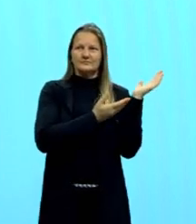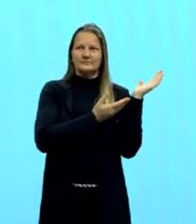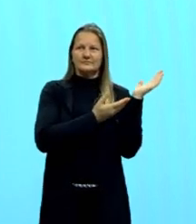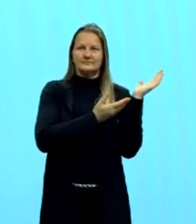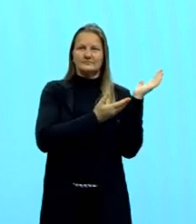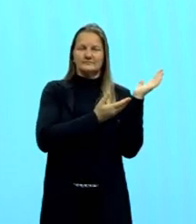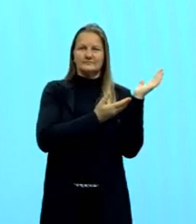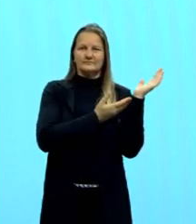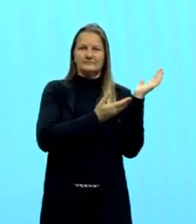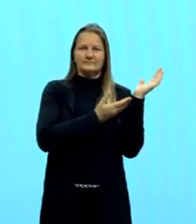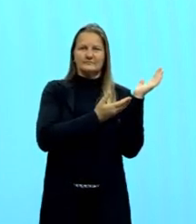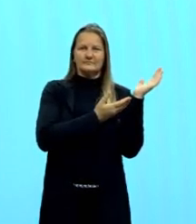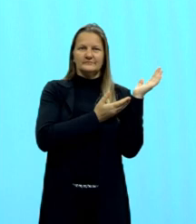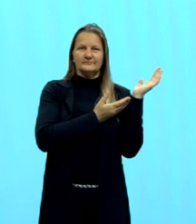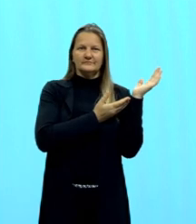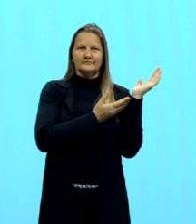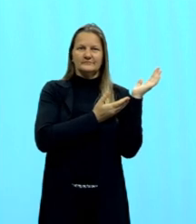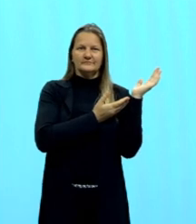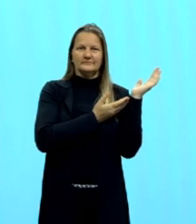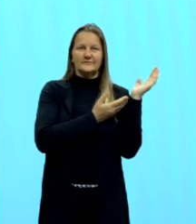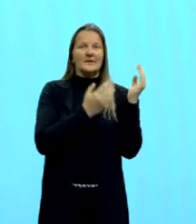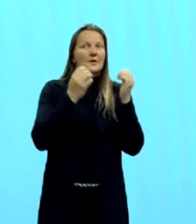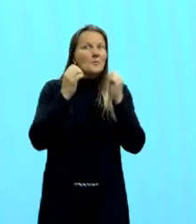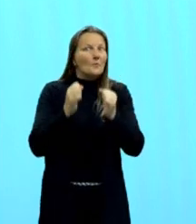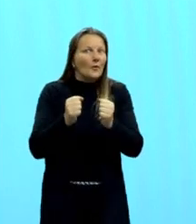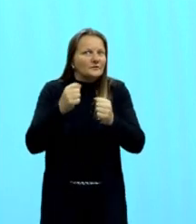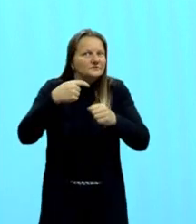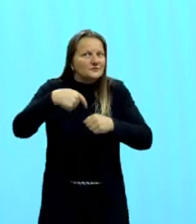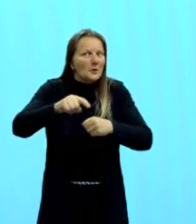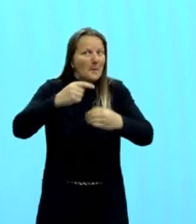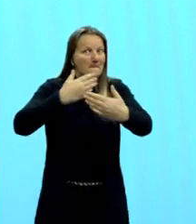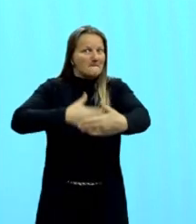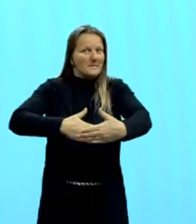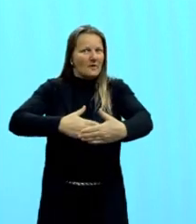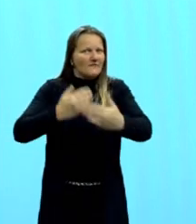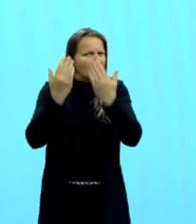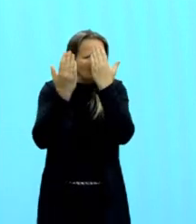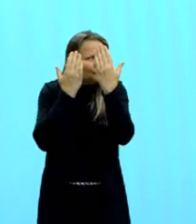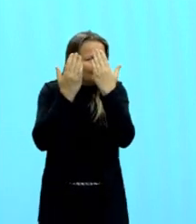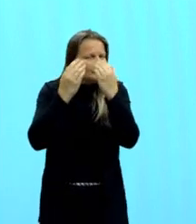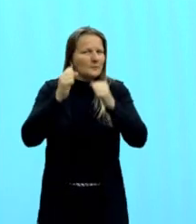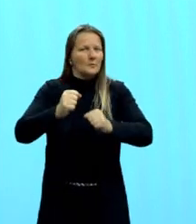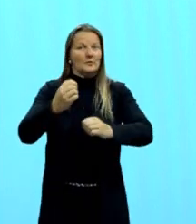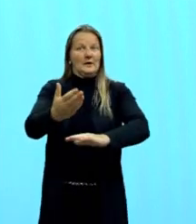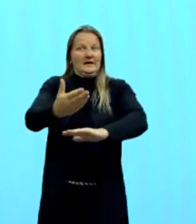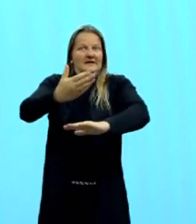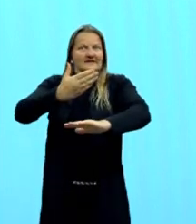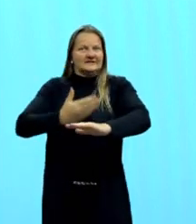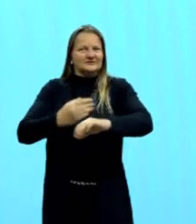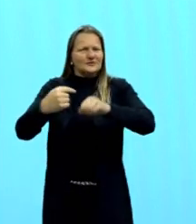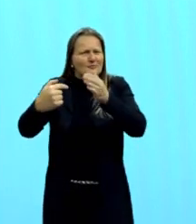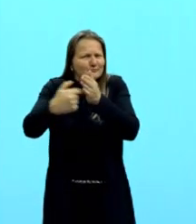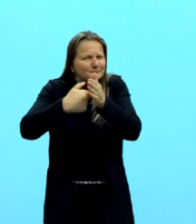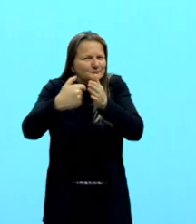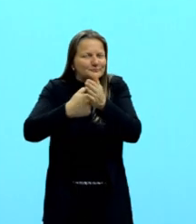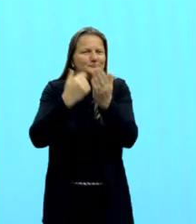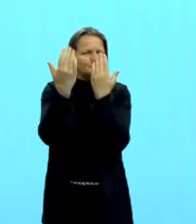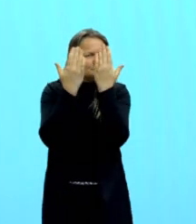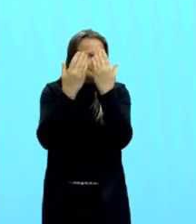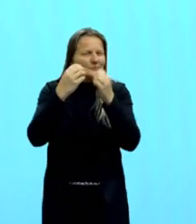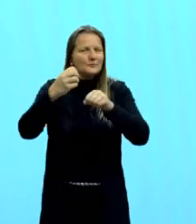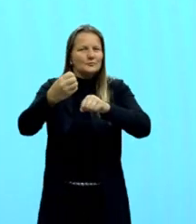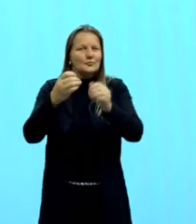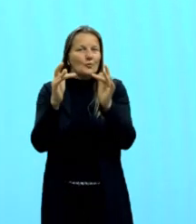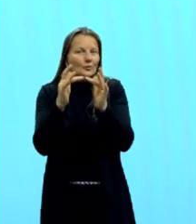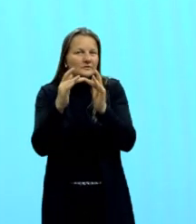arroba educar, está aí. Não vai para a tua prova com dúvida, tira aí as dúvidas em relação à matéria